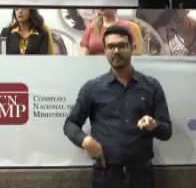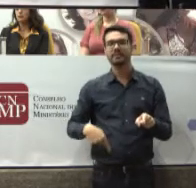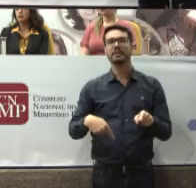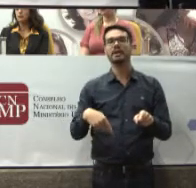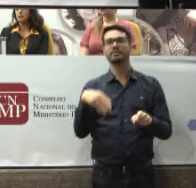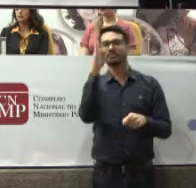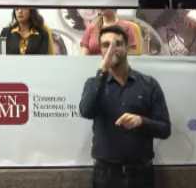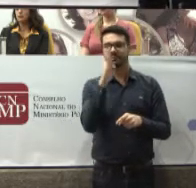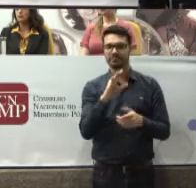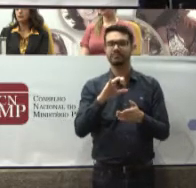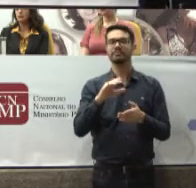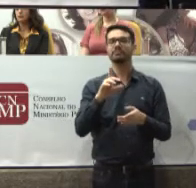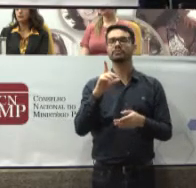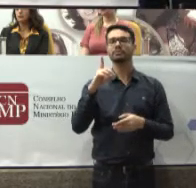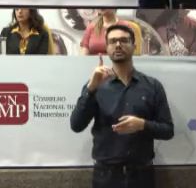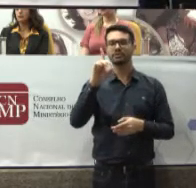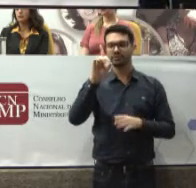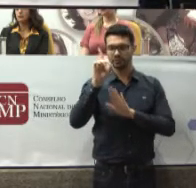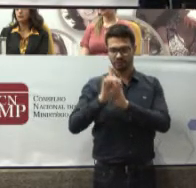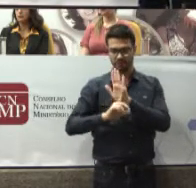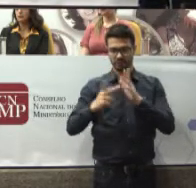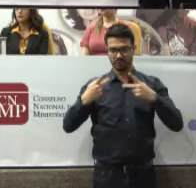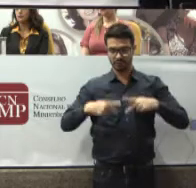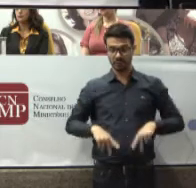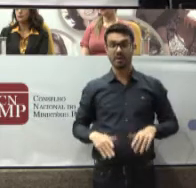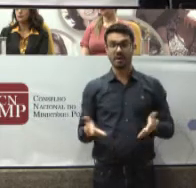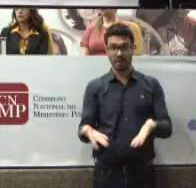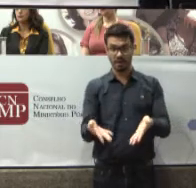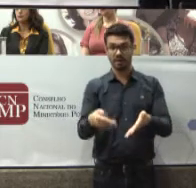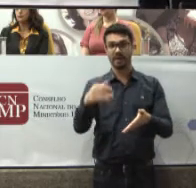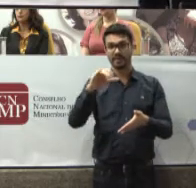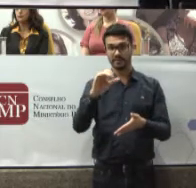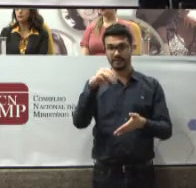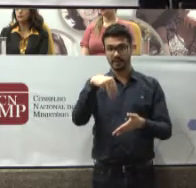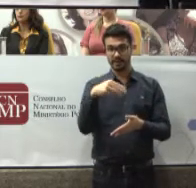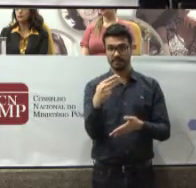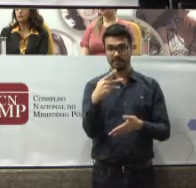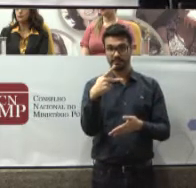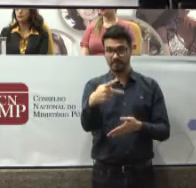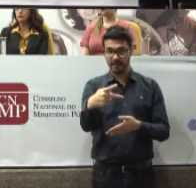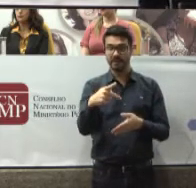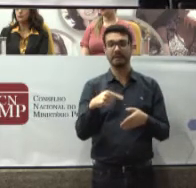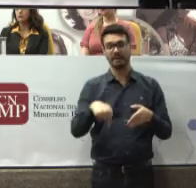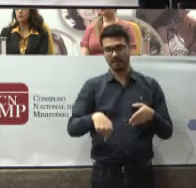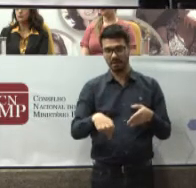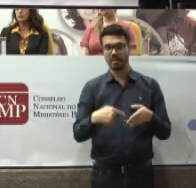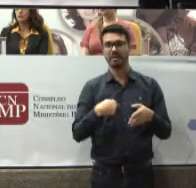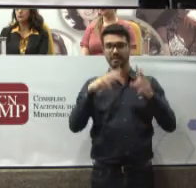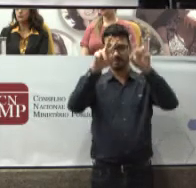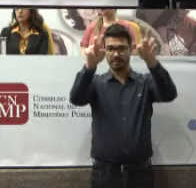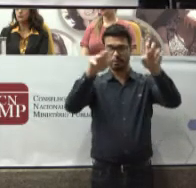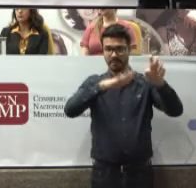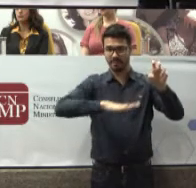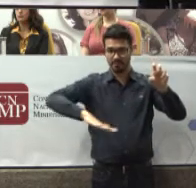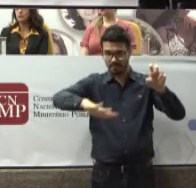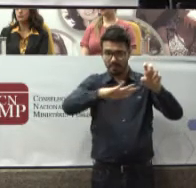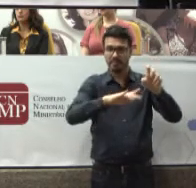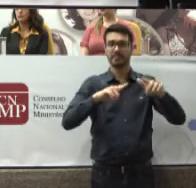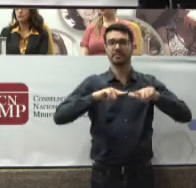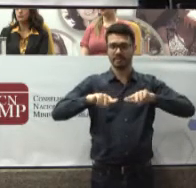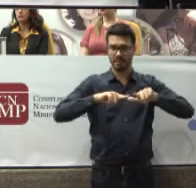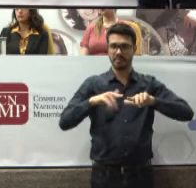Humanos E agora também aqui no CNMP E este tema sempre esteve no horizonte de seus